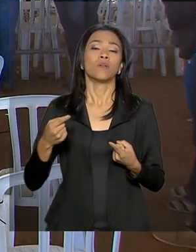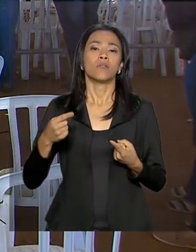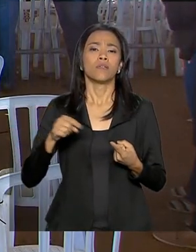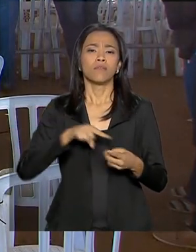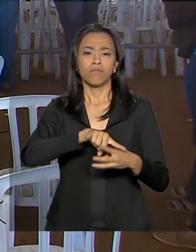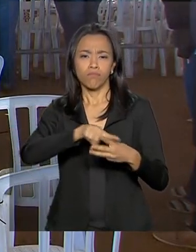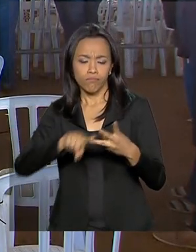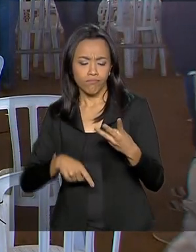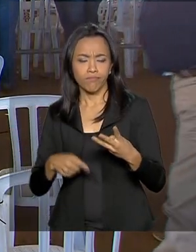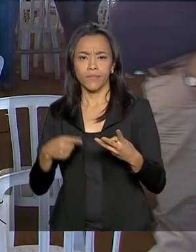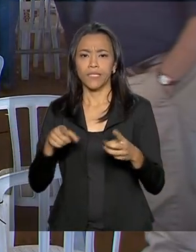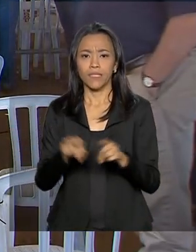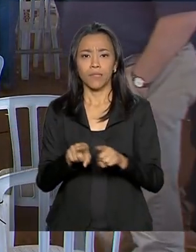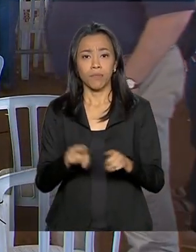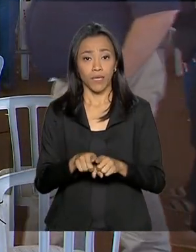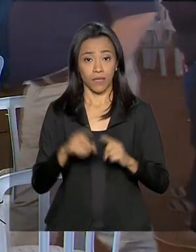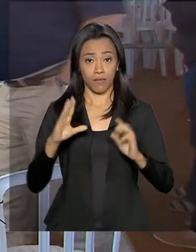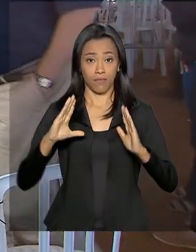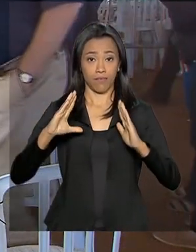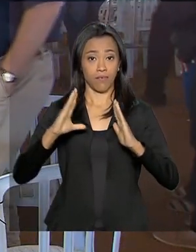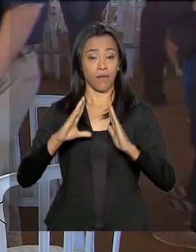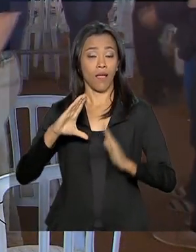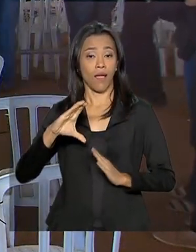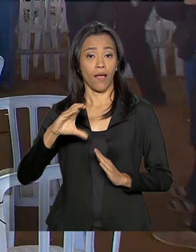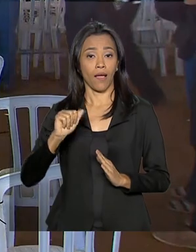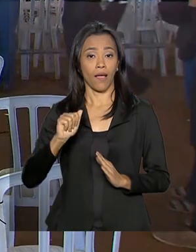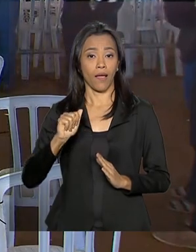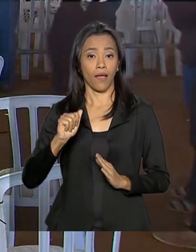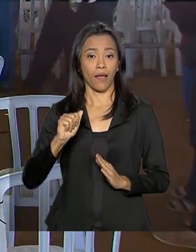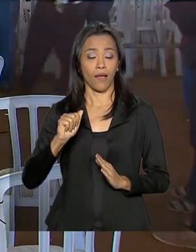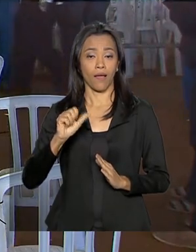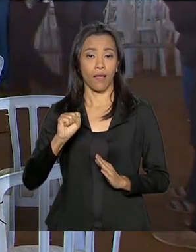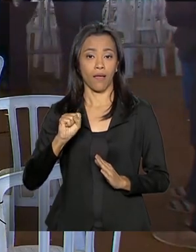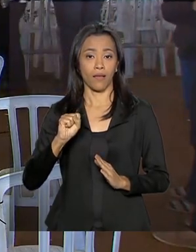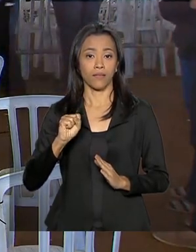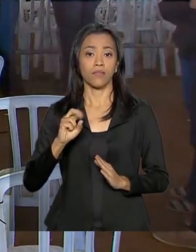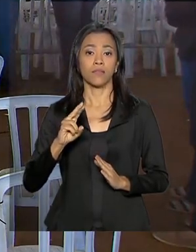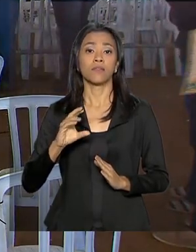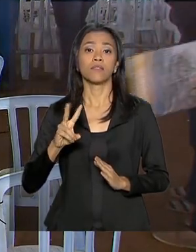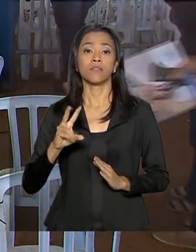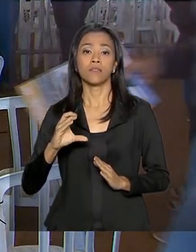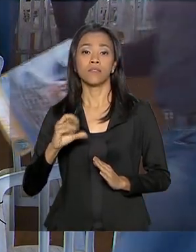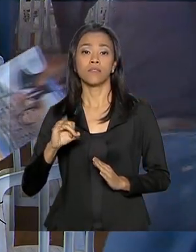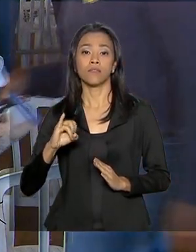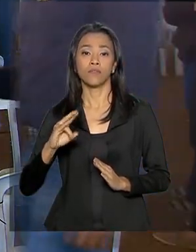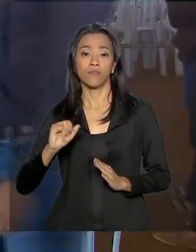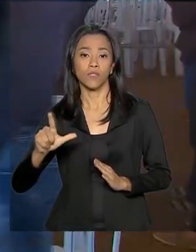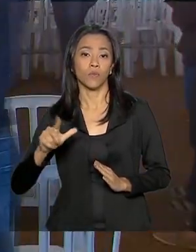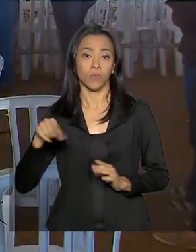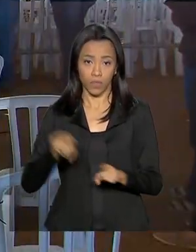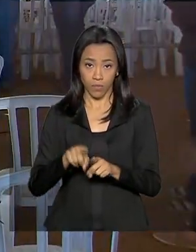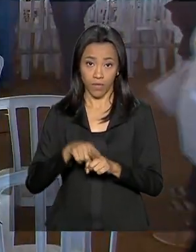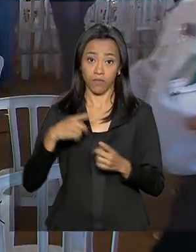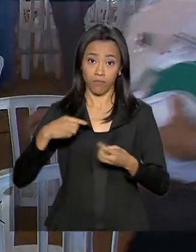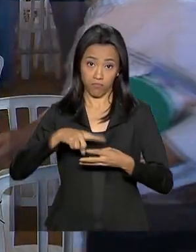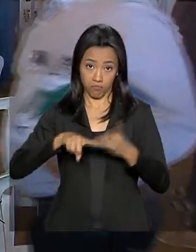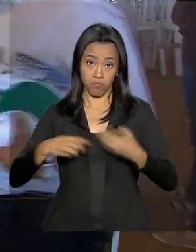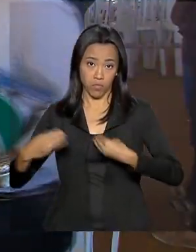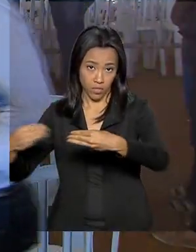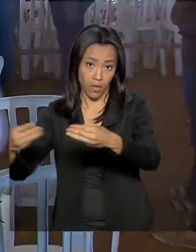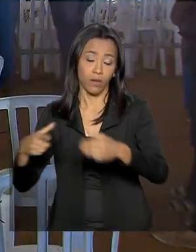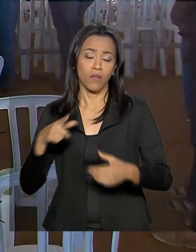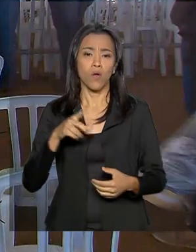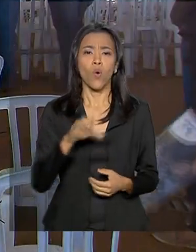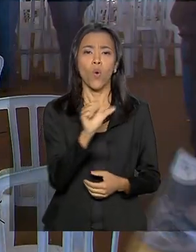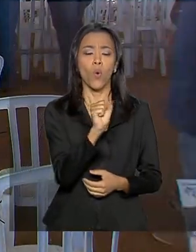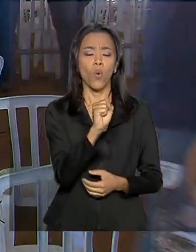e também a Casa Civil. Com relação ao Ministério do Desenvolvimento Regional, por exemplo, serão investidos R 2,8 milhões